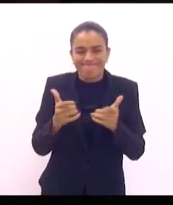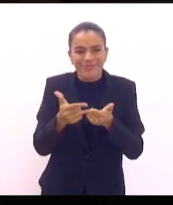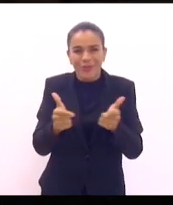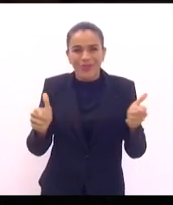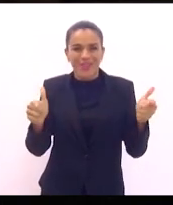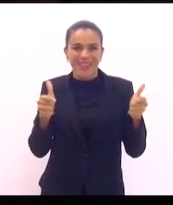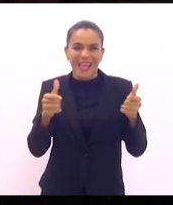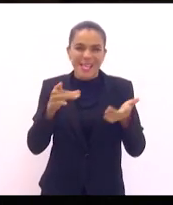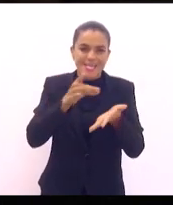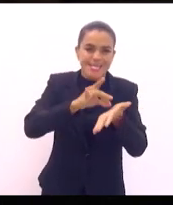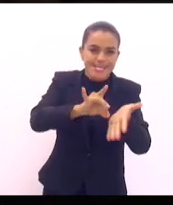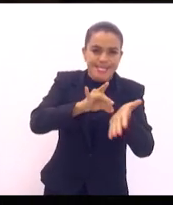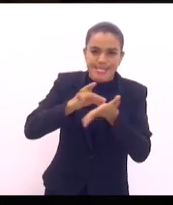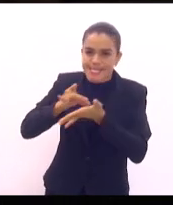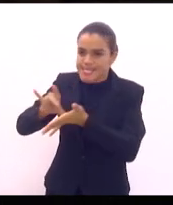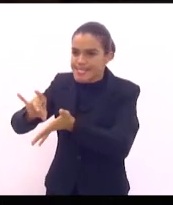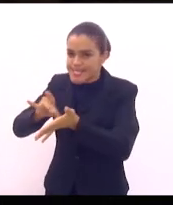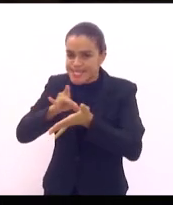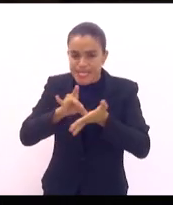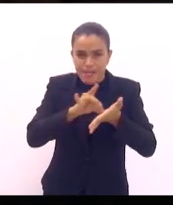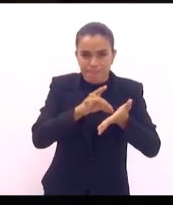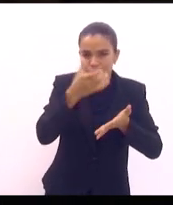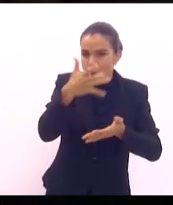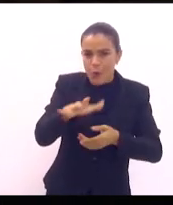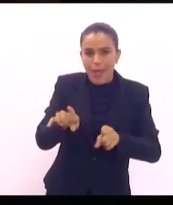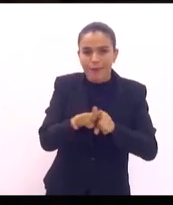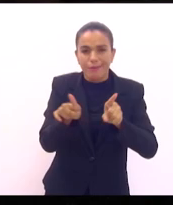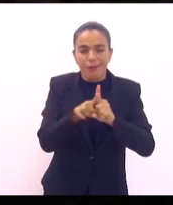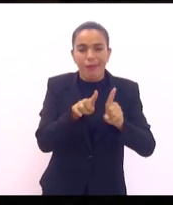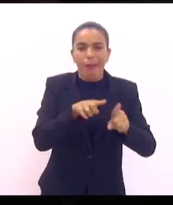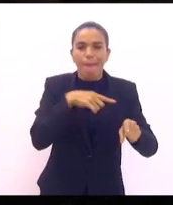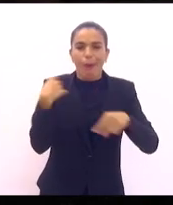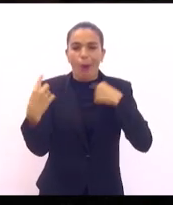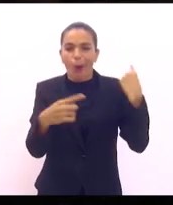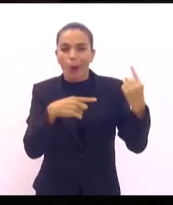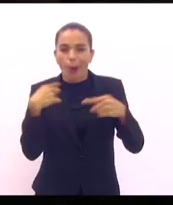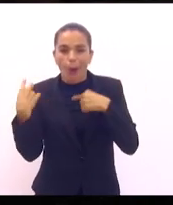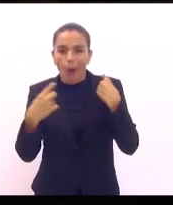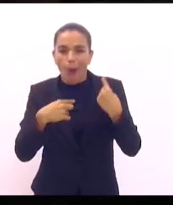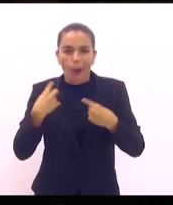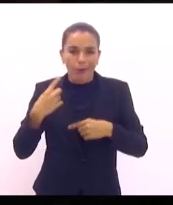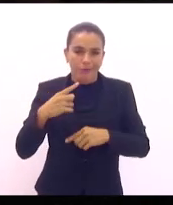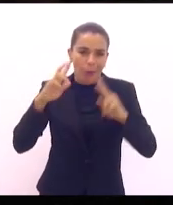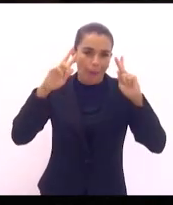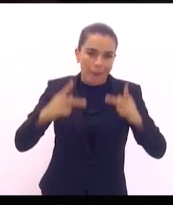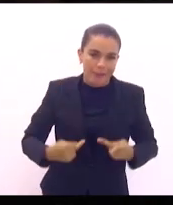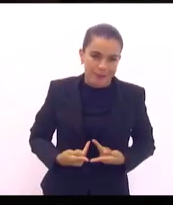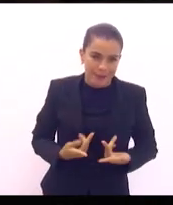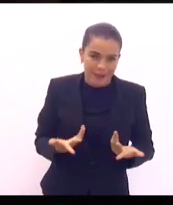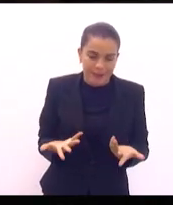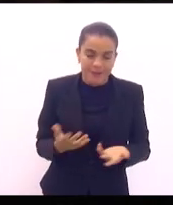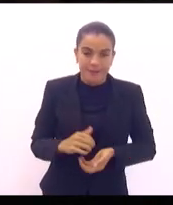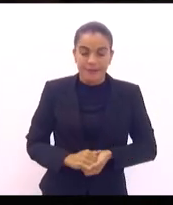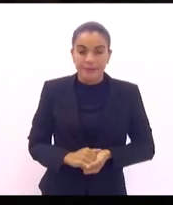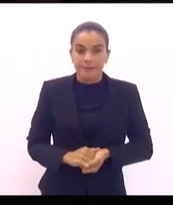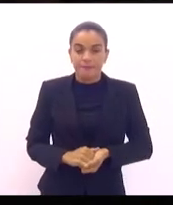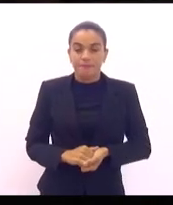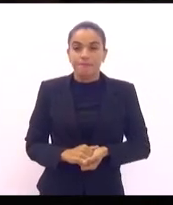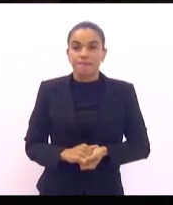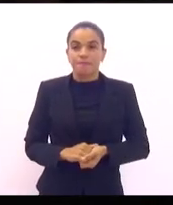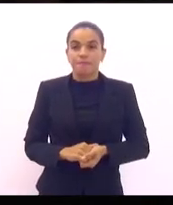querem a tragédia humanitária que está ocorrendo. E aqui